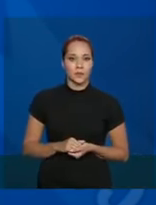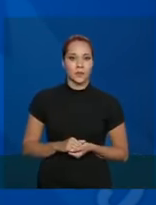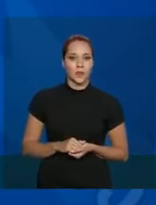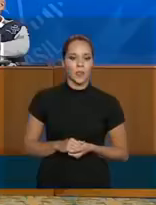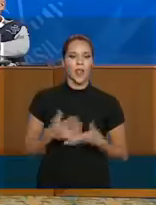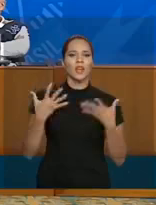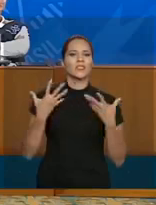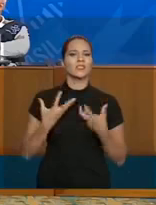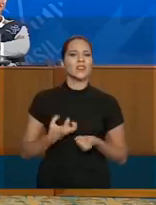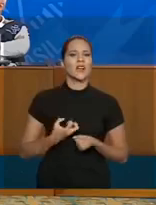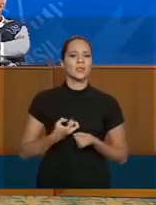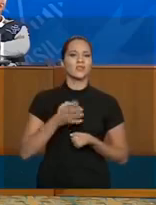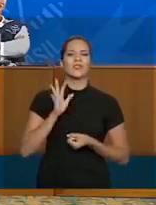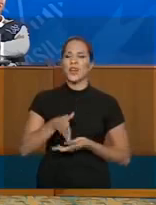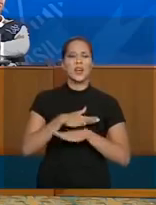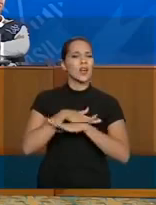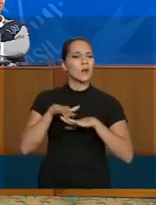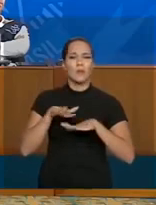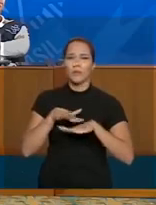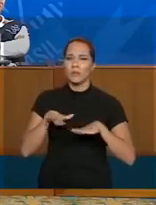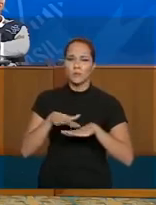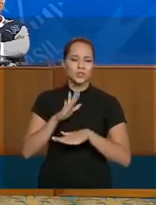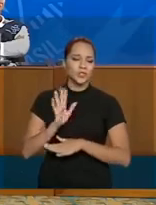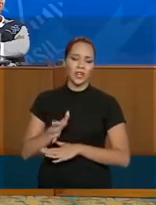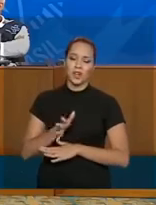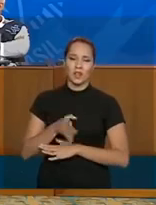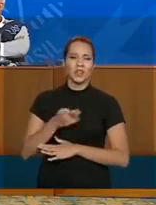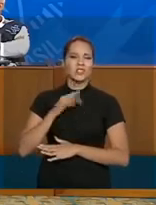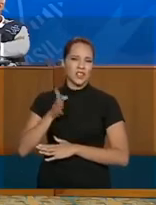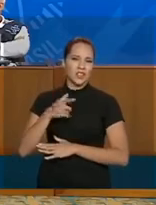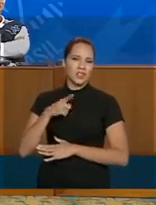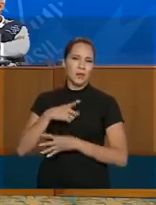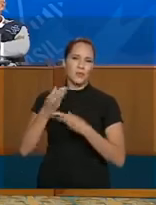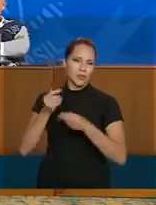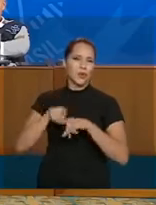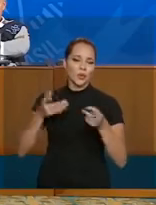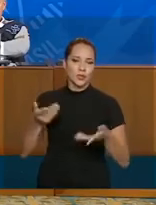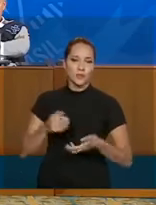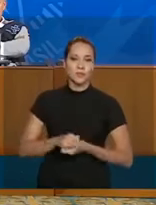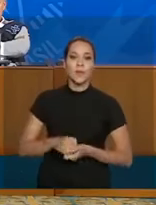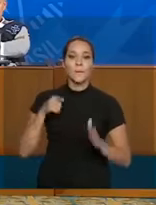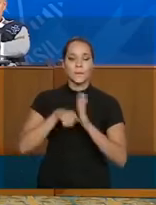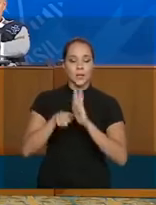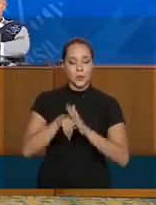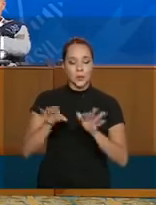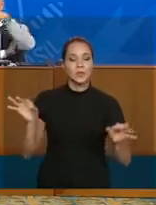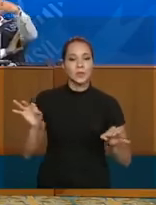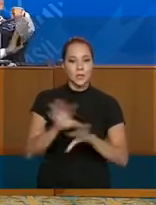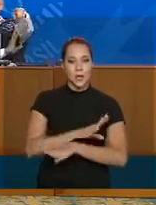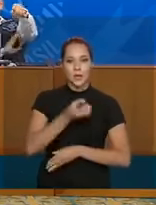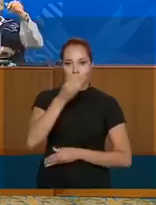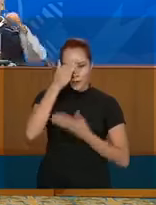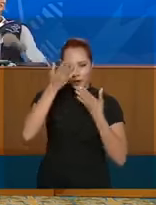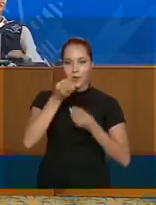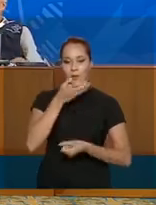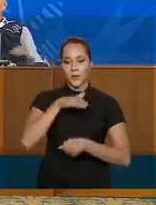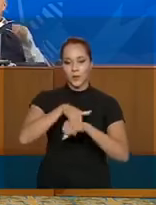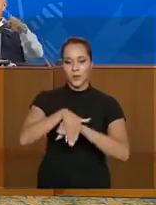Délis, acho que já deu, né? Vocês já têm bastante material. Gente, um abraço. Obrigado, boa noite.